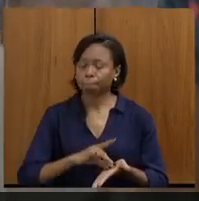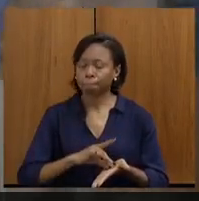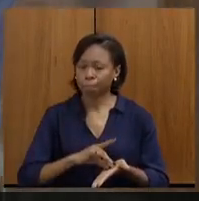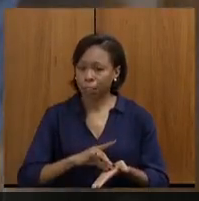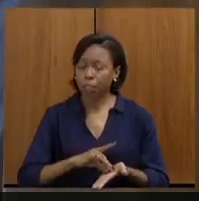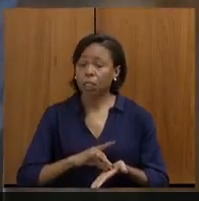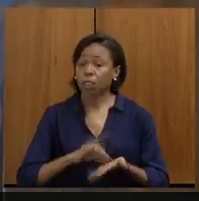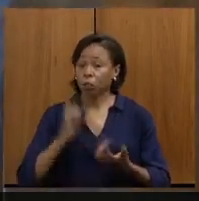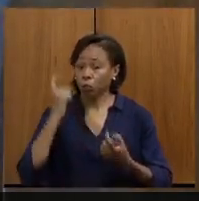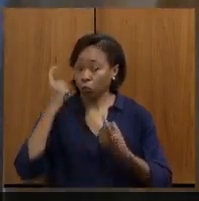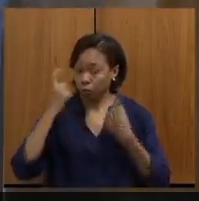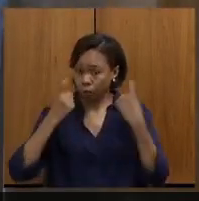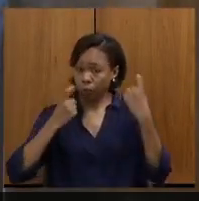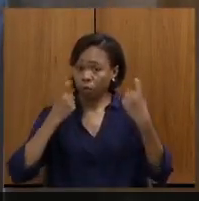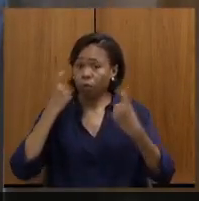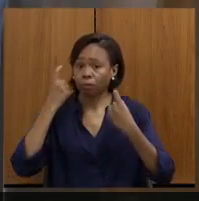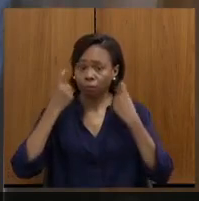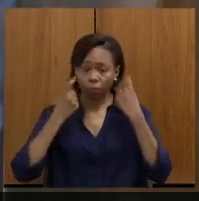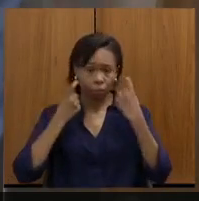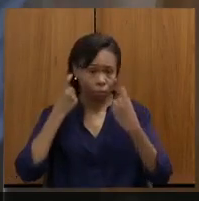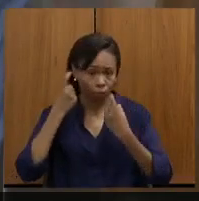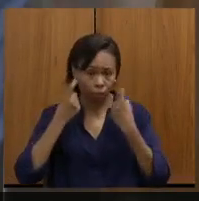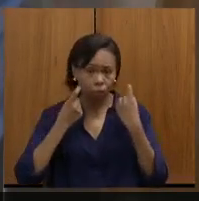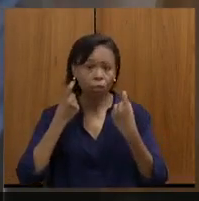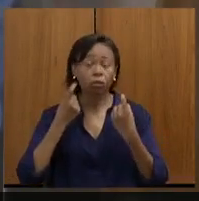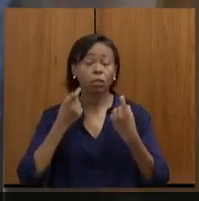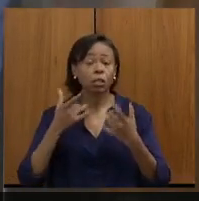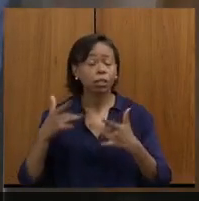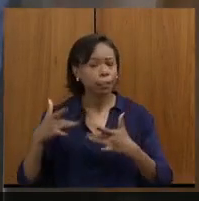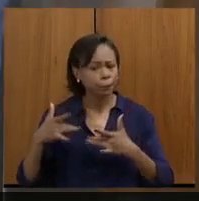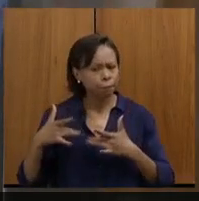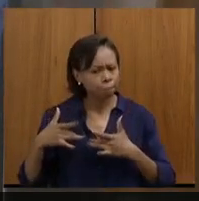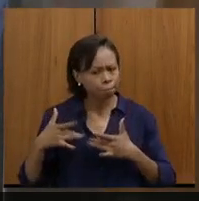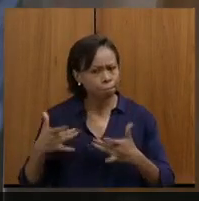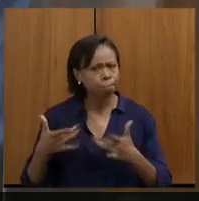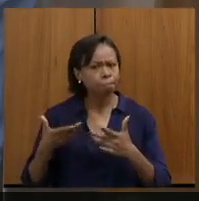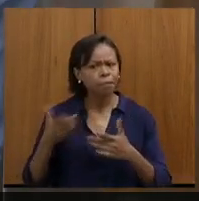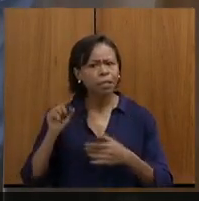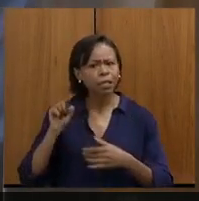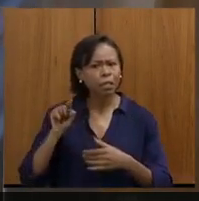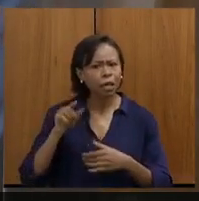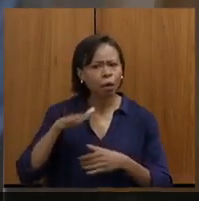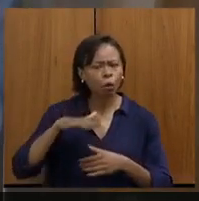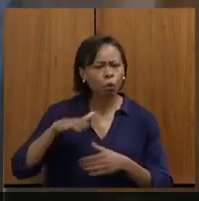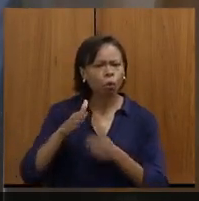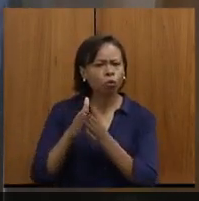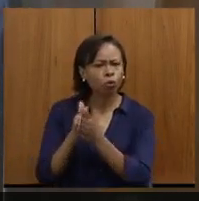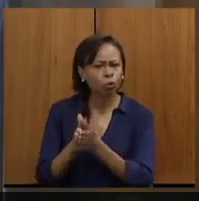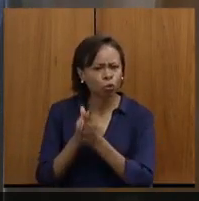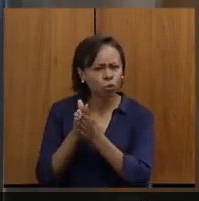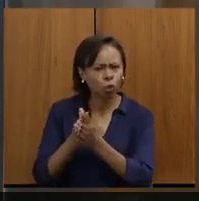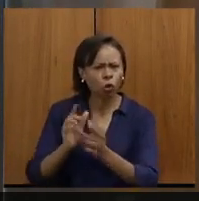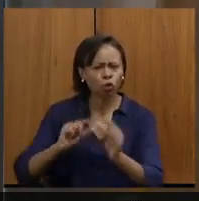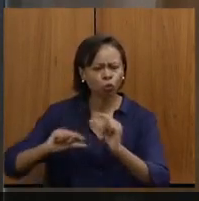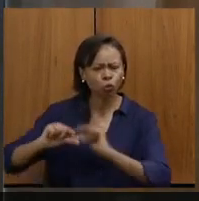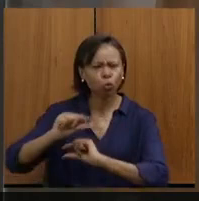muito preocupados e nos solidarizamos com as populações do Getiom e do Mucuri que foram